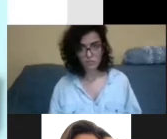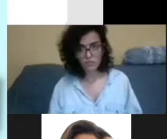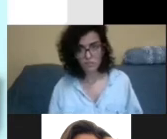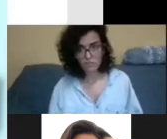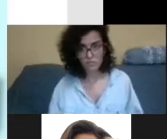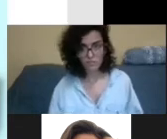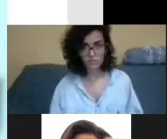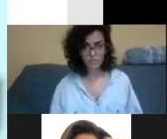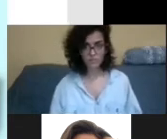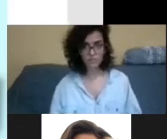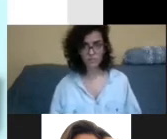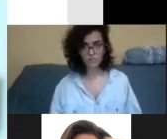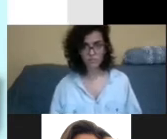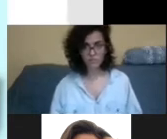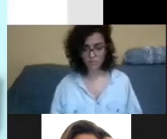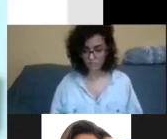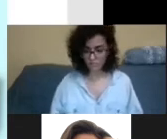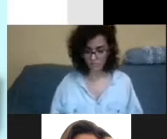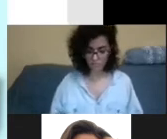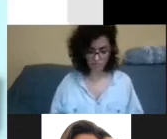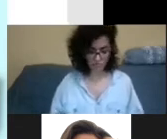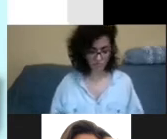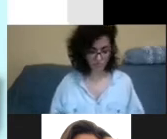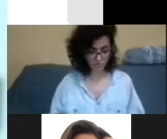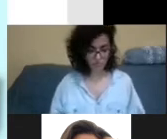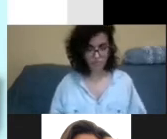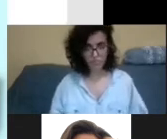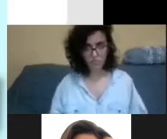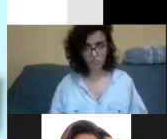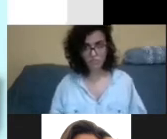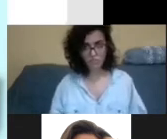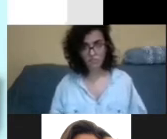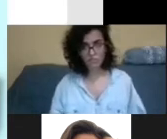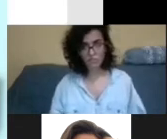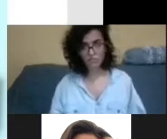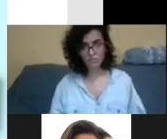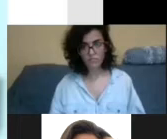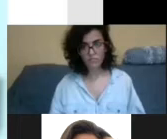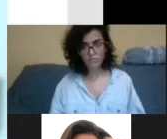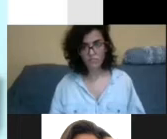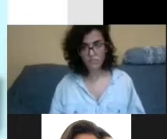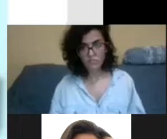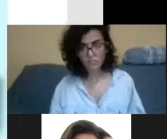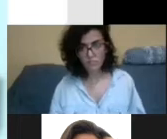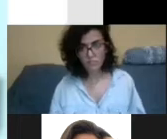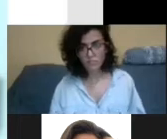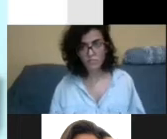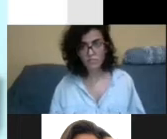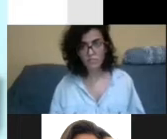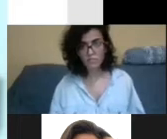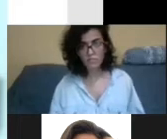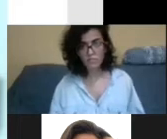82% dessas pessoas com deficiência estão abaixo da linha da pobreza em países desenvolvidos,